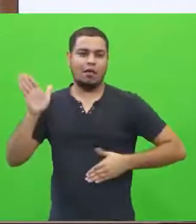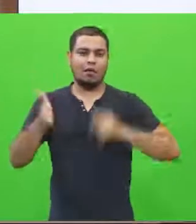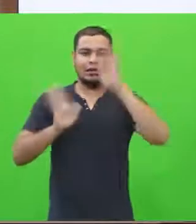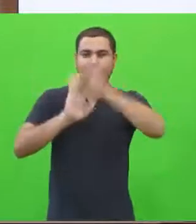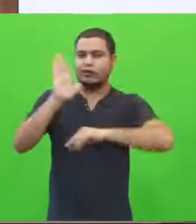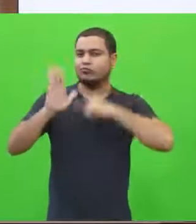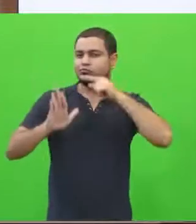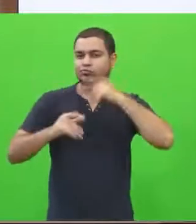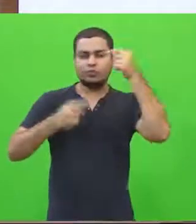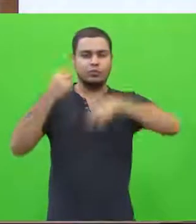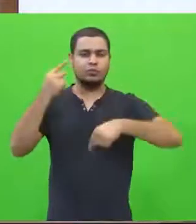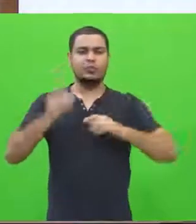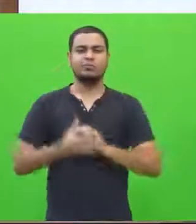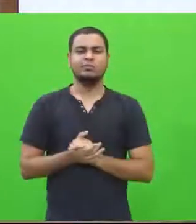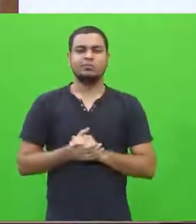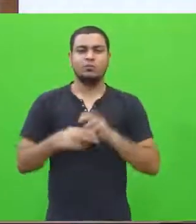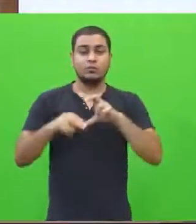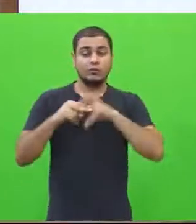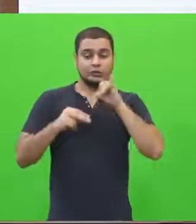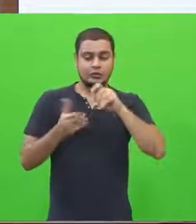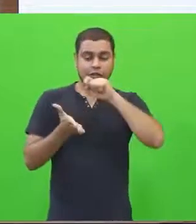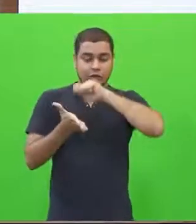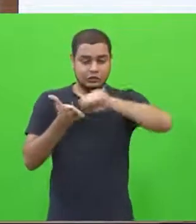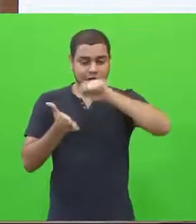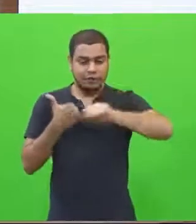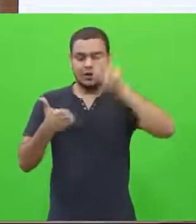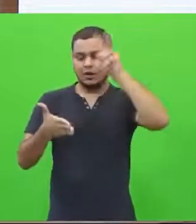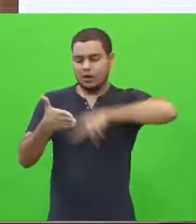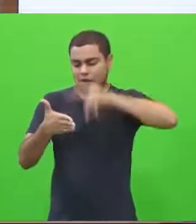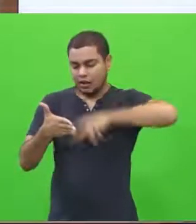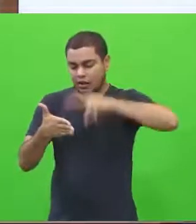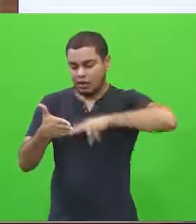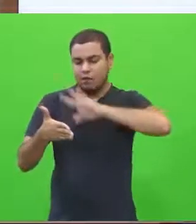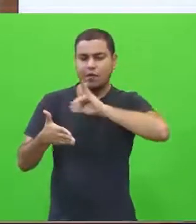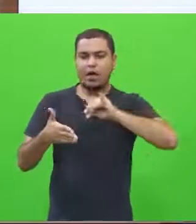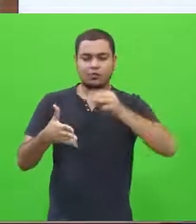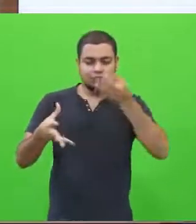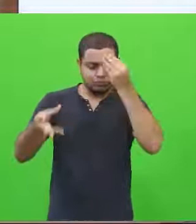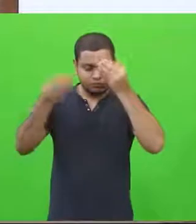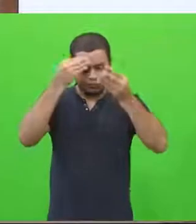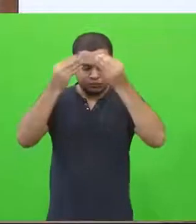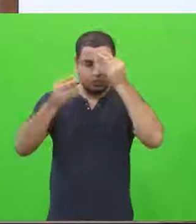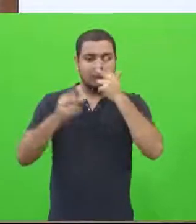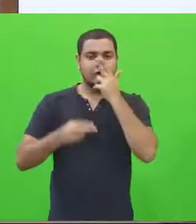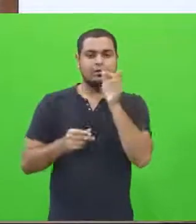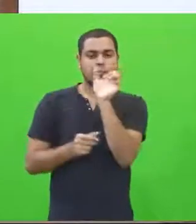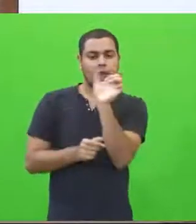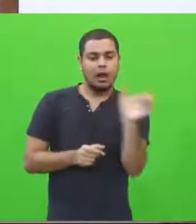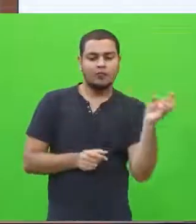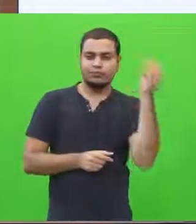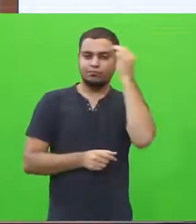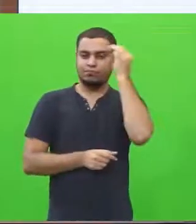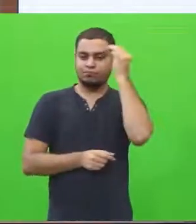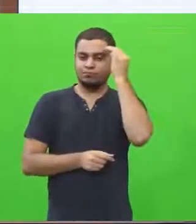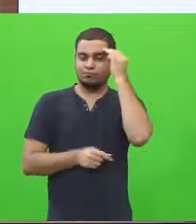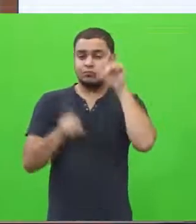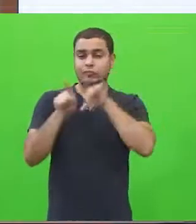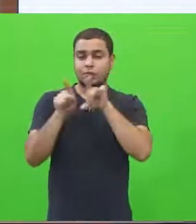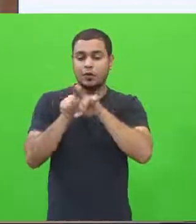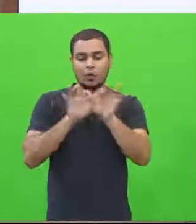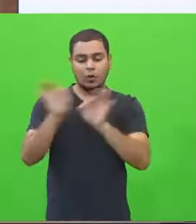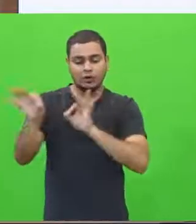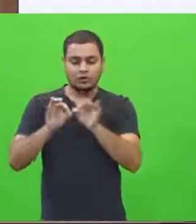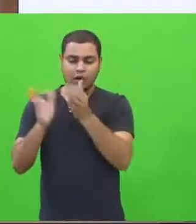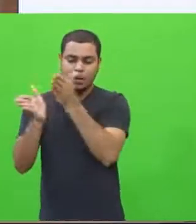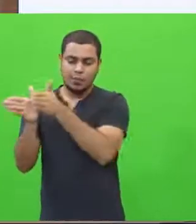mais você escrever, quanto mais você ler e mais registrar as suas ideias, melhor você vai encaminhar essa